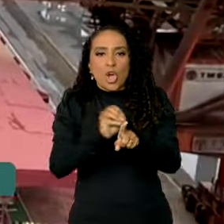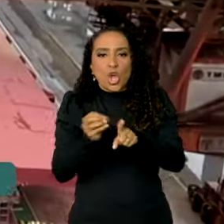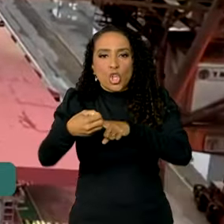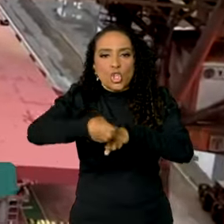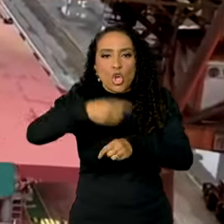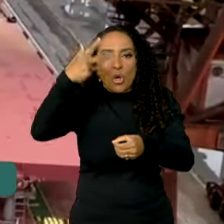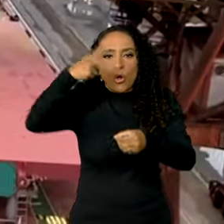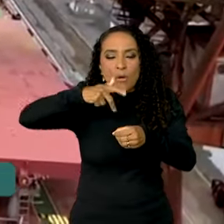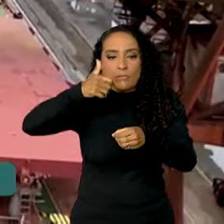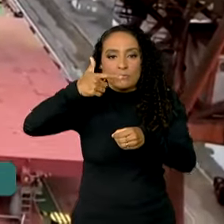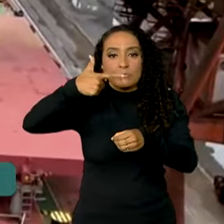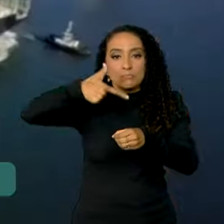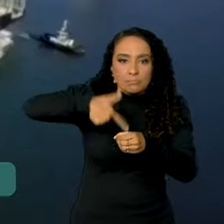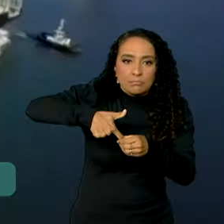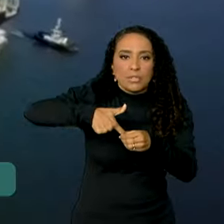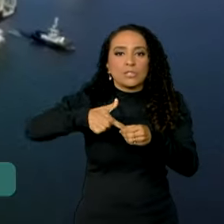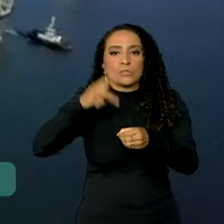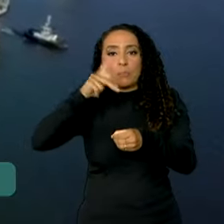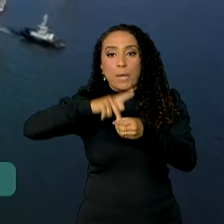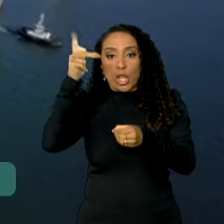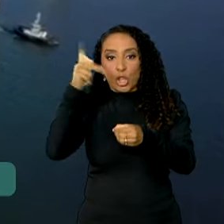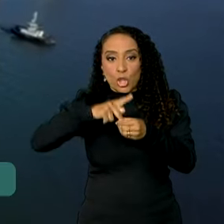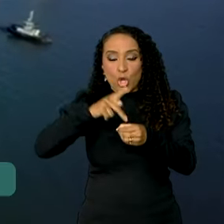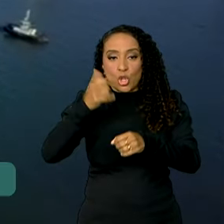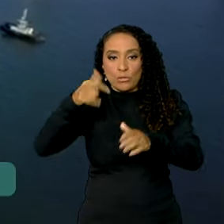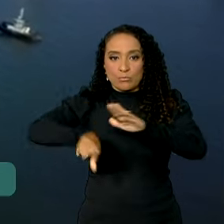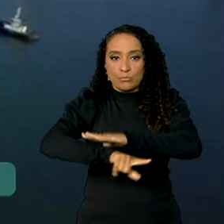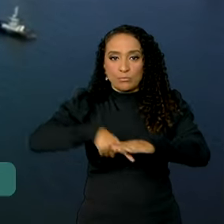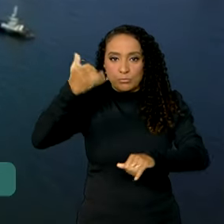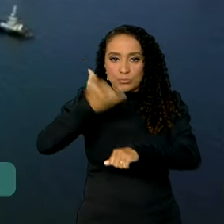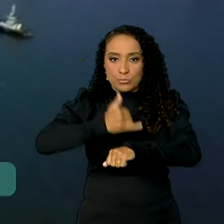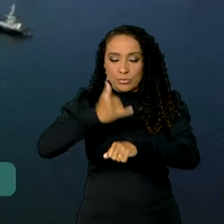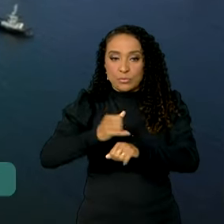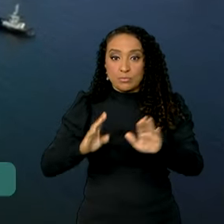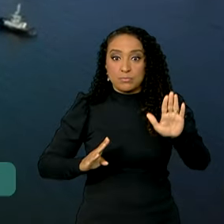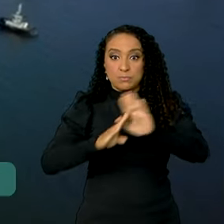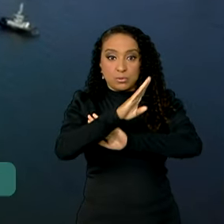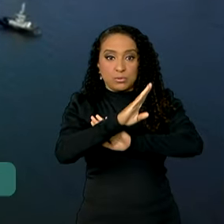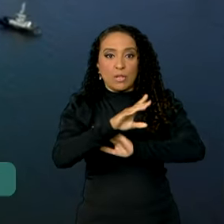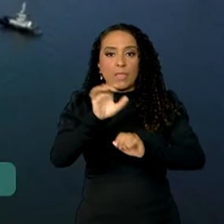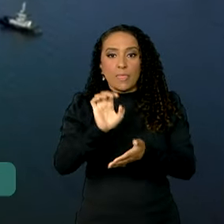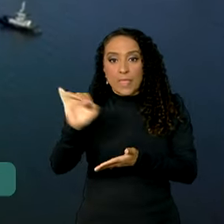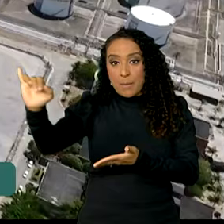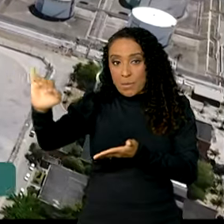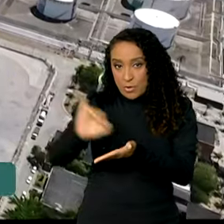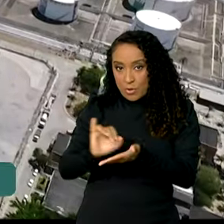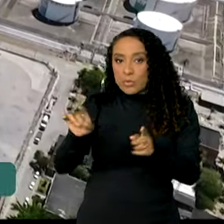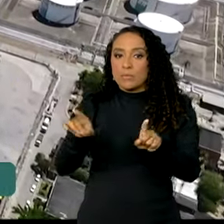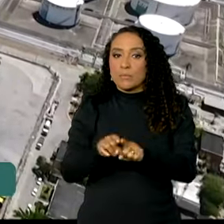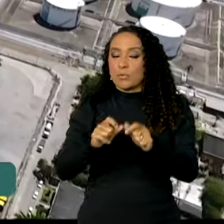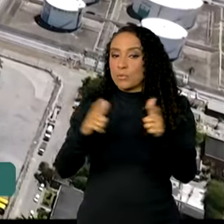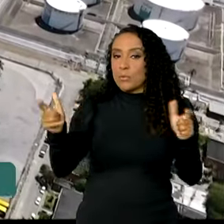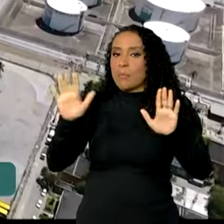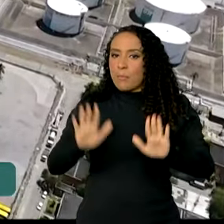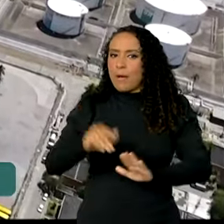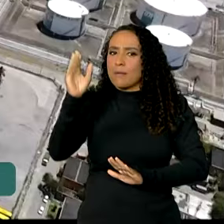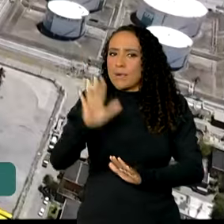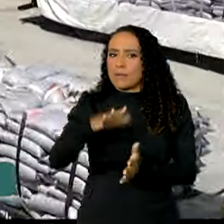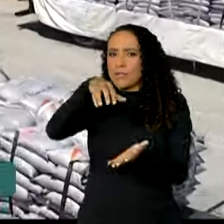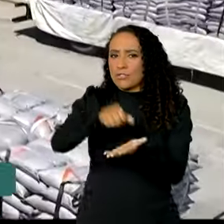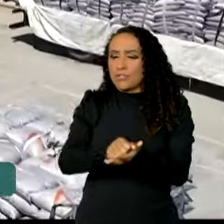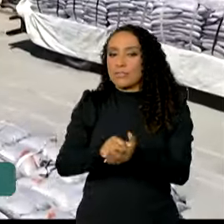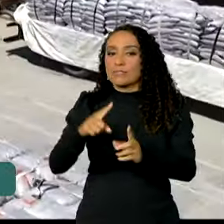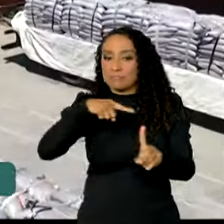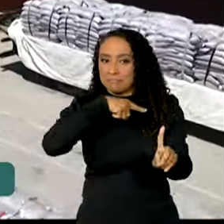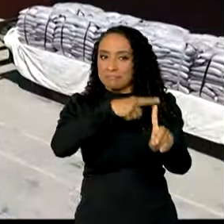petróleo e minério de ferro lideraram o ranking das vendas. As importações também cresceram e mesmo assim o Brasil registrou